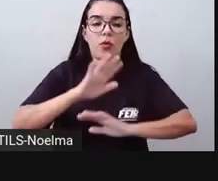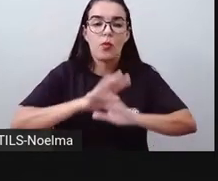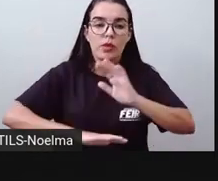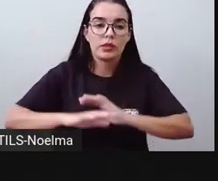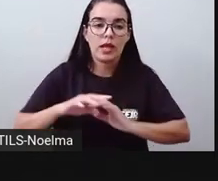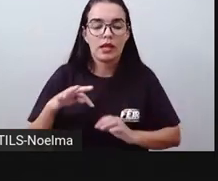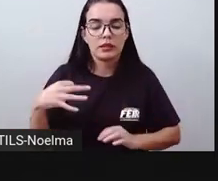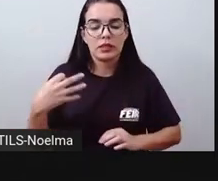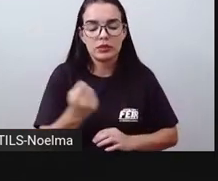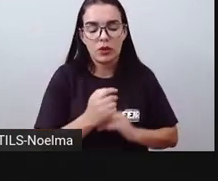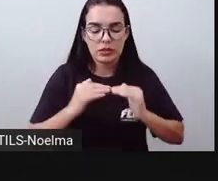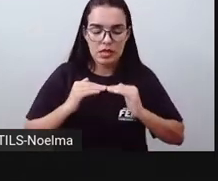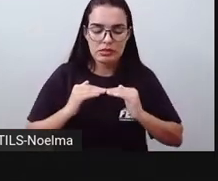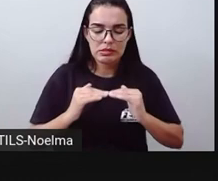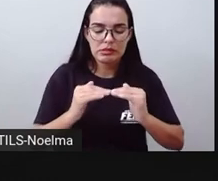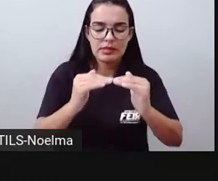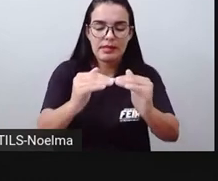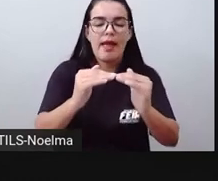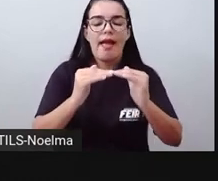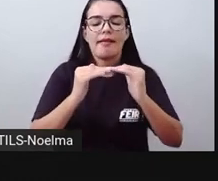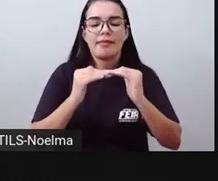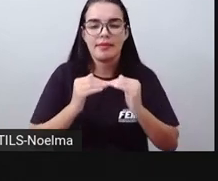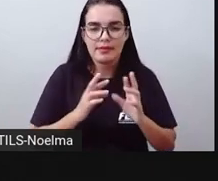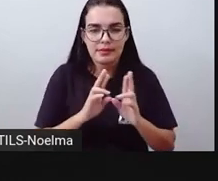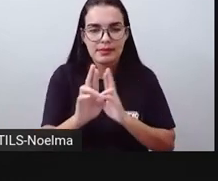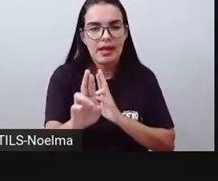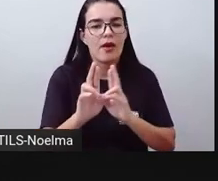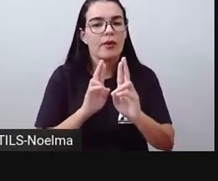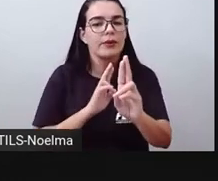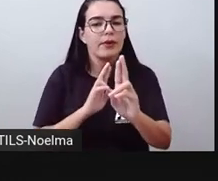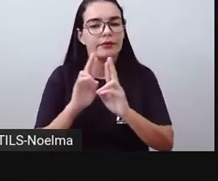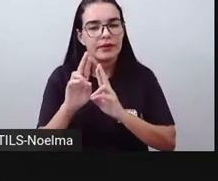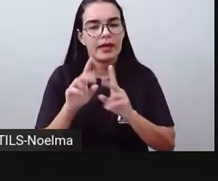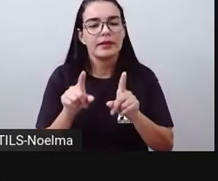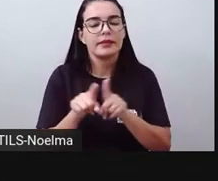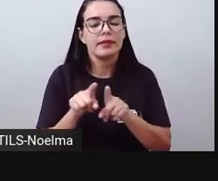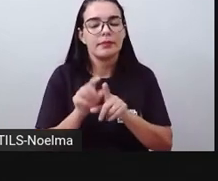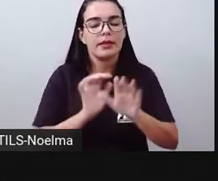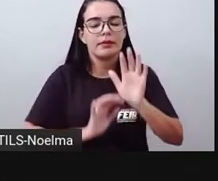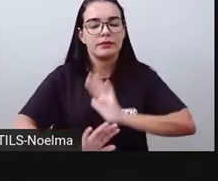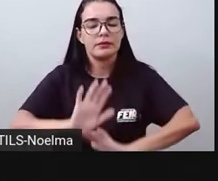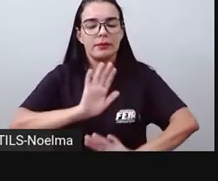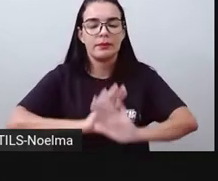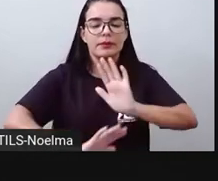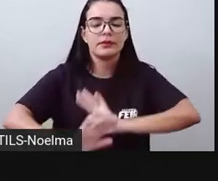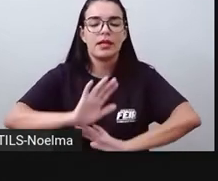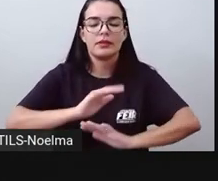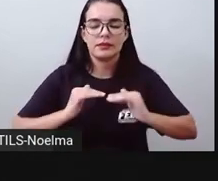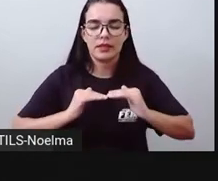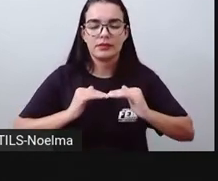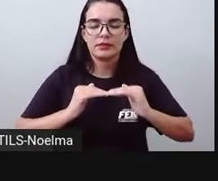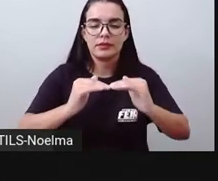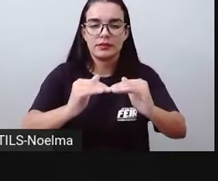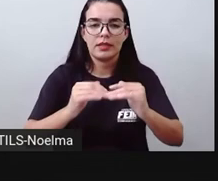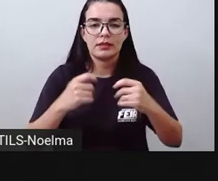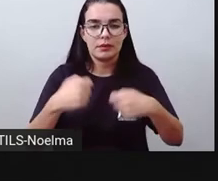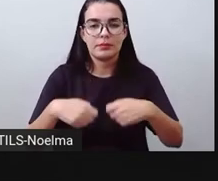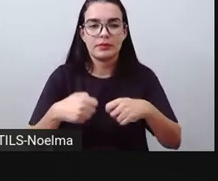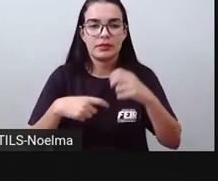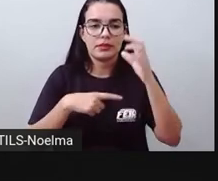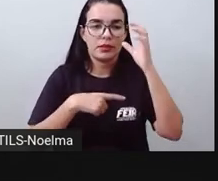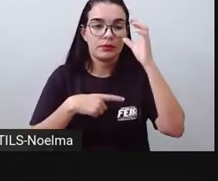das estradas, o quanto precisamos nos alertar para os cuidados que as estradas, que as rodovias